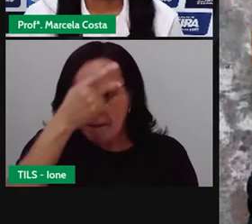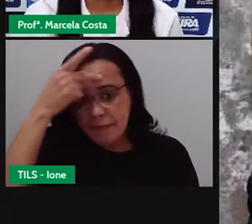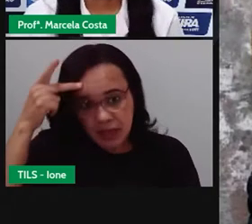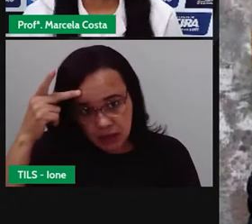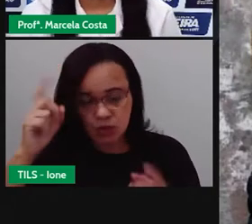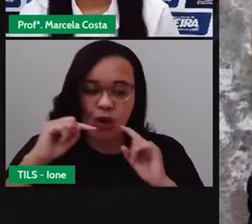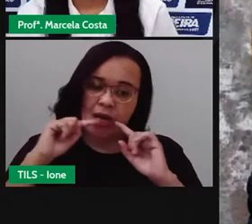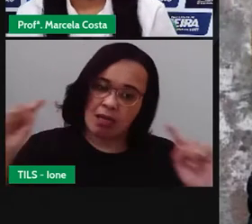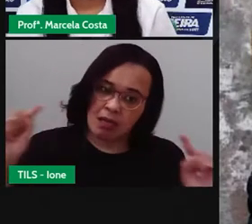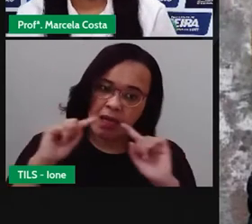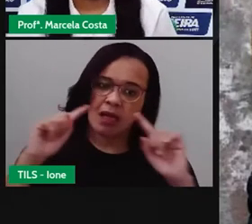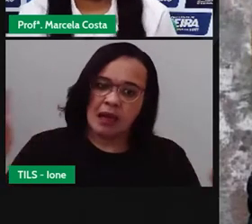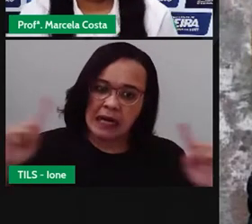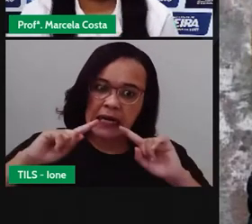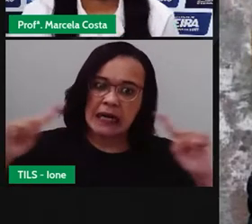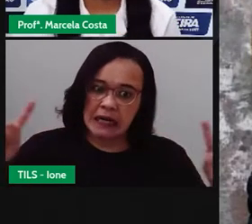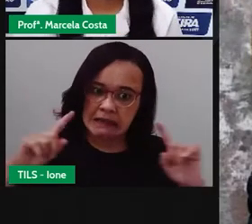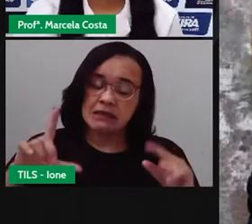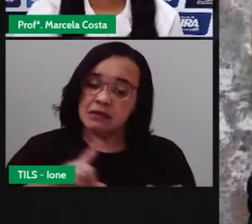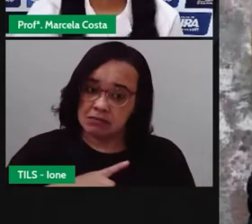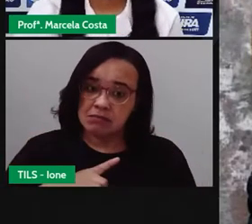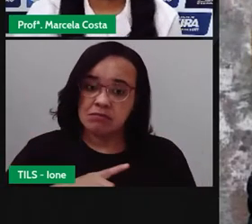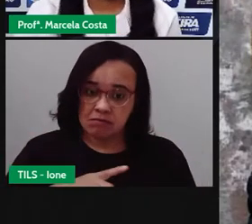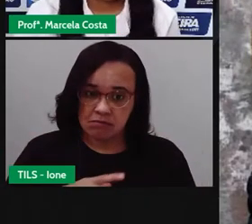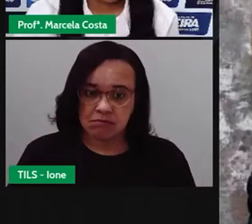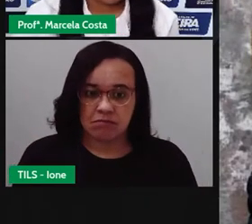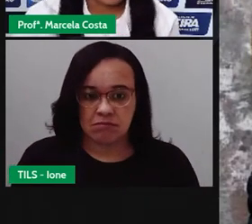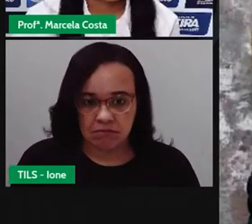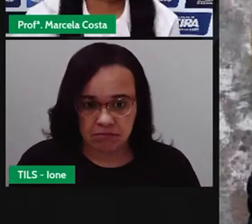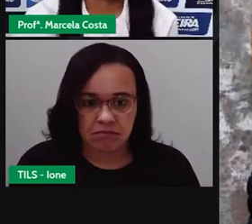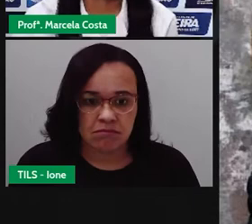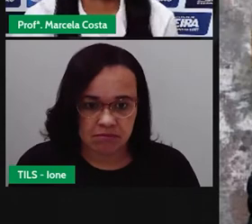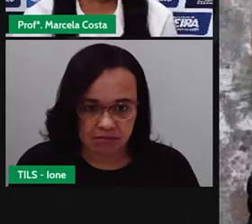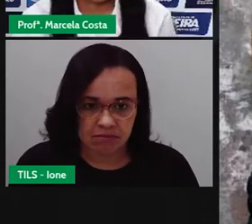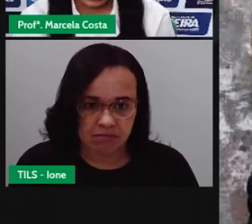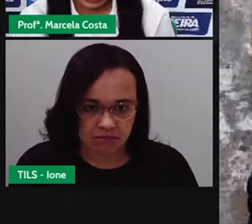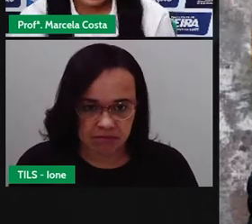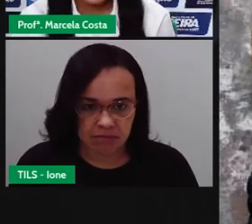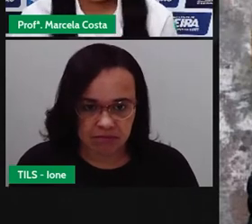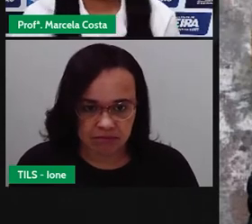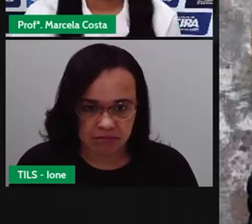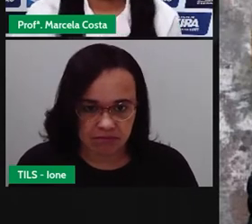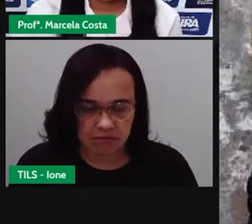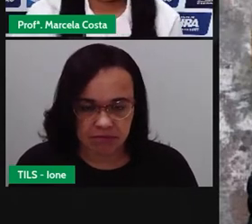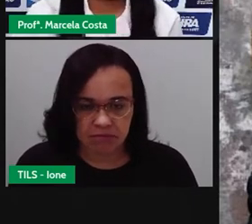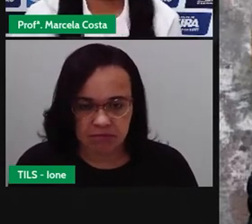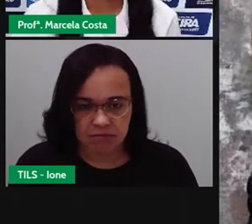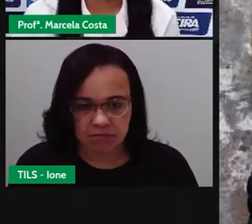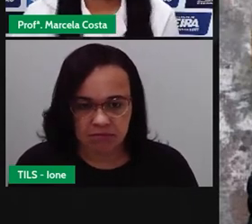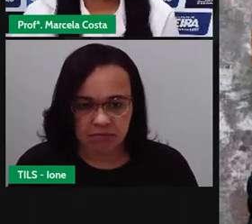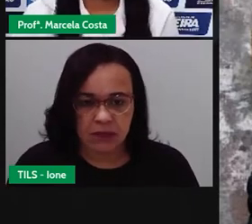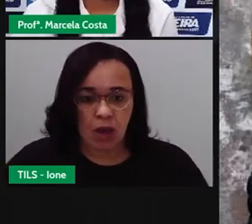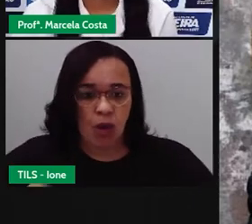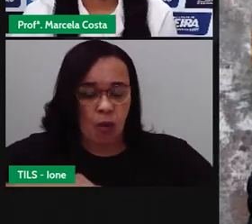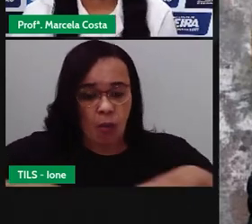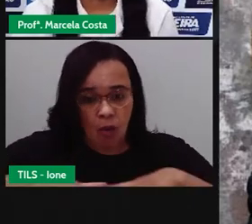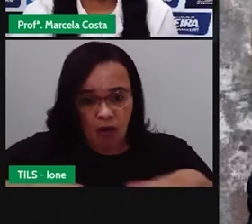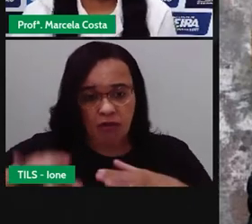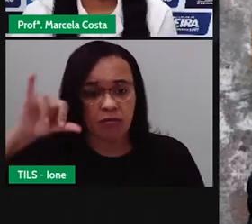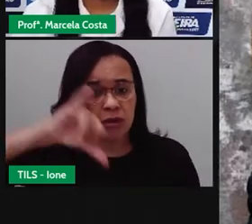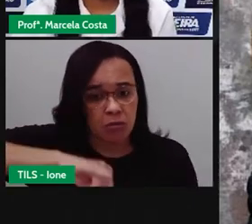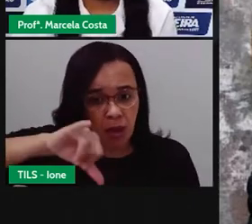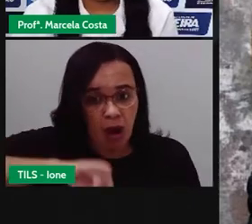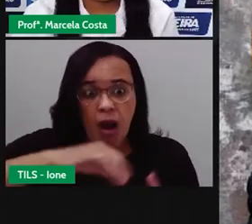O movimento do CEAP é grande e os galpões mais procurados são os de carne, peixe, frutas,